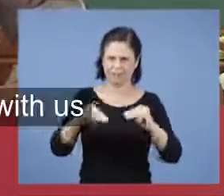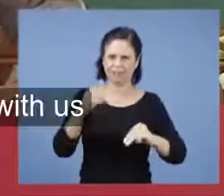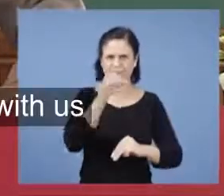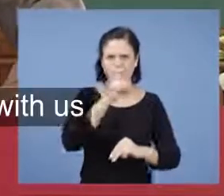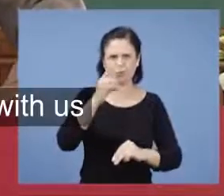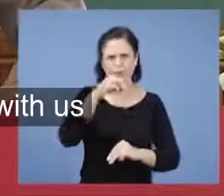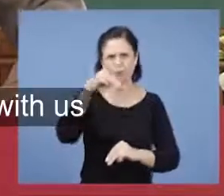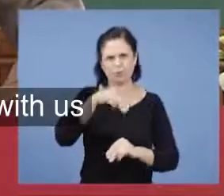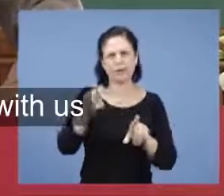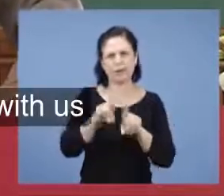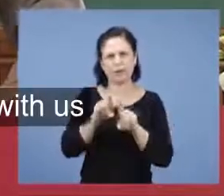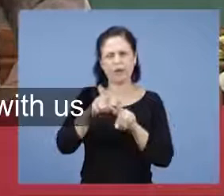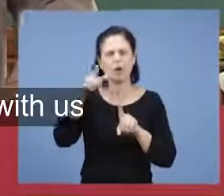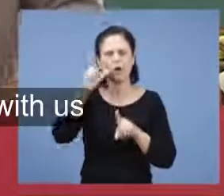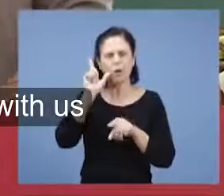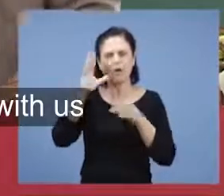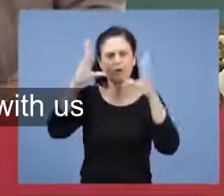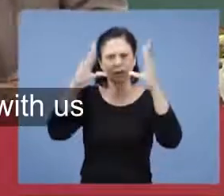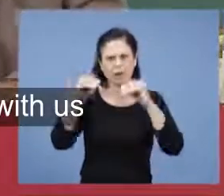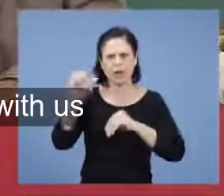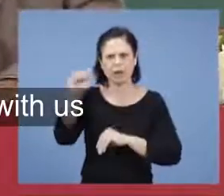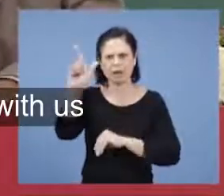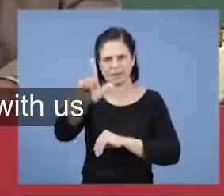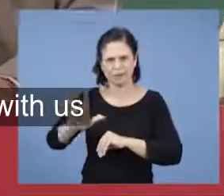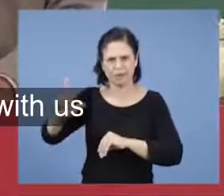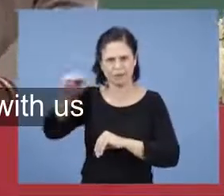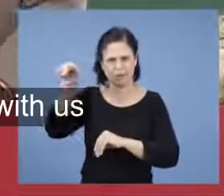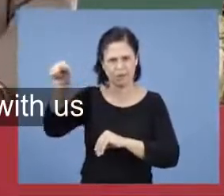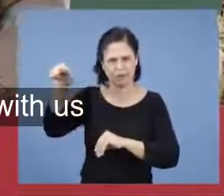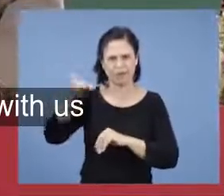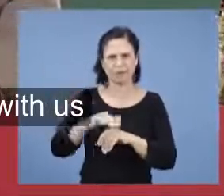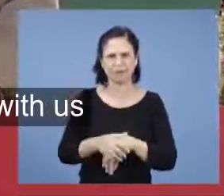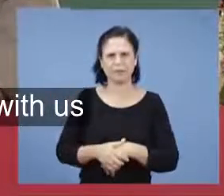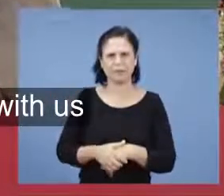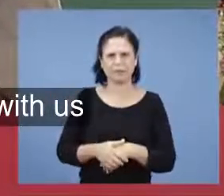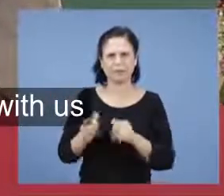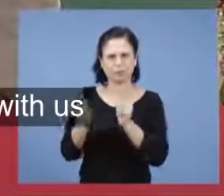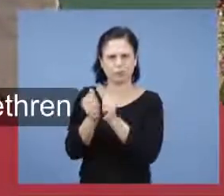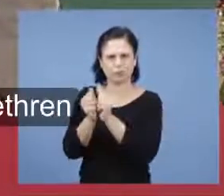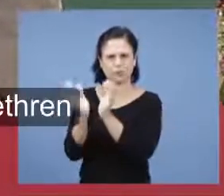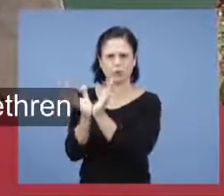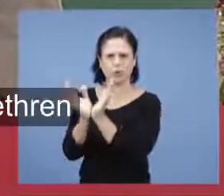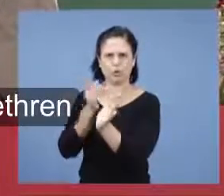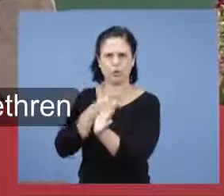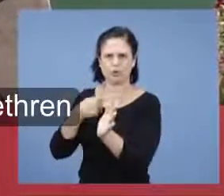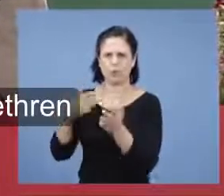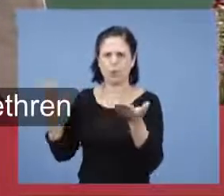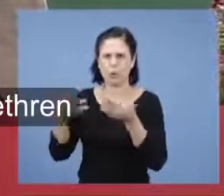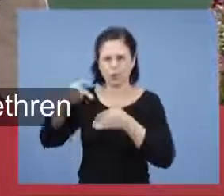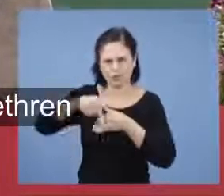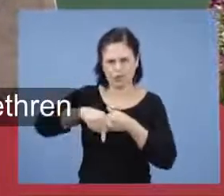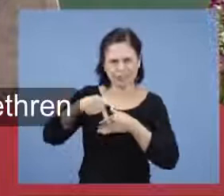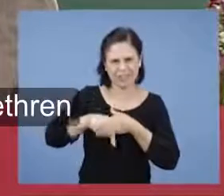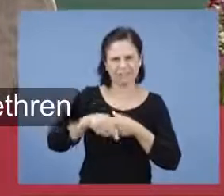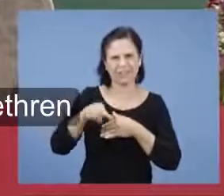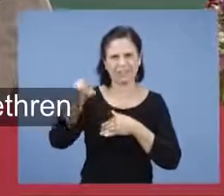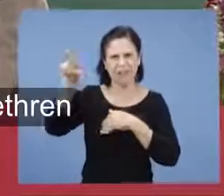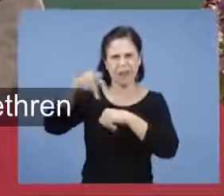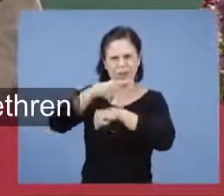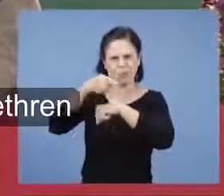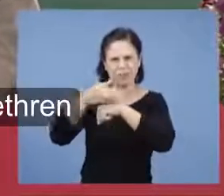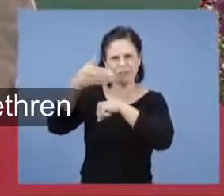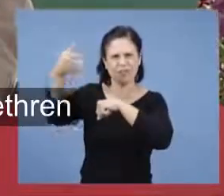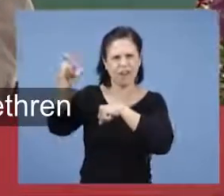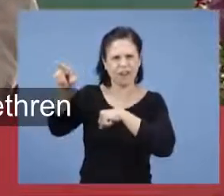Tivemos a Assembleia Geral. Ordinária. E temos conosco hoje, nos Estados Unidos,